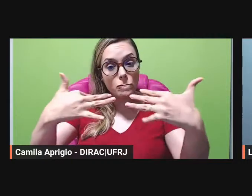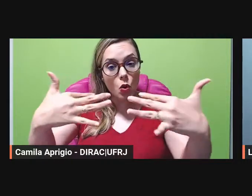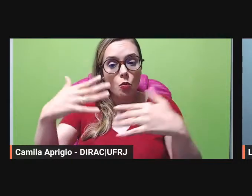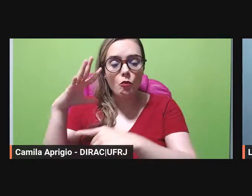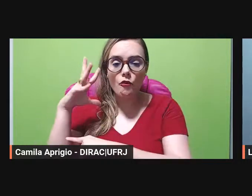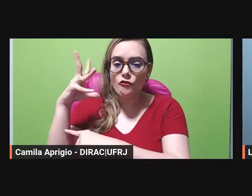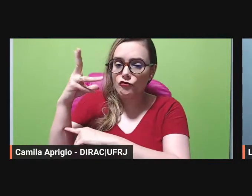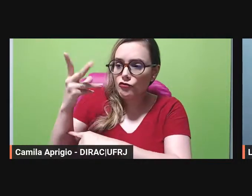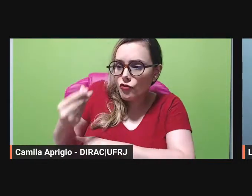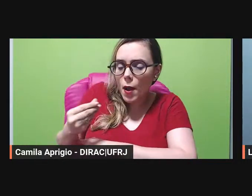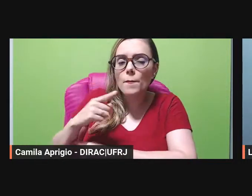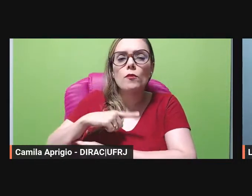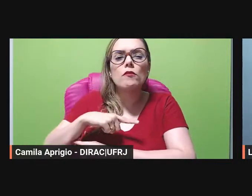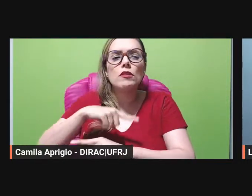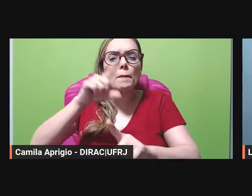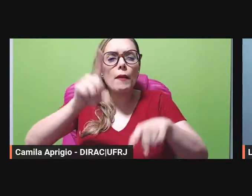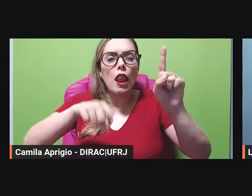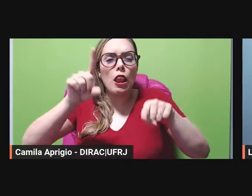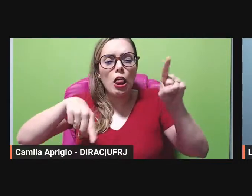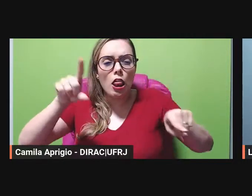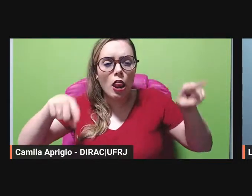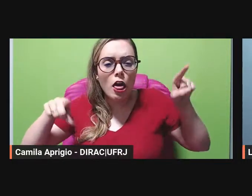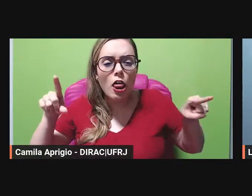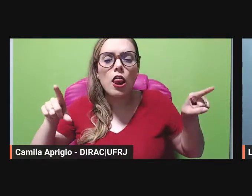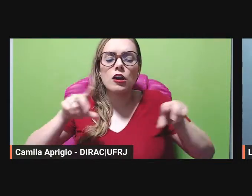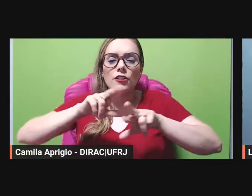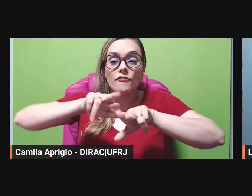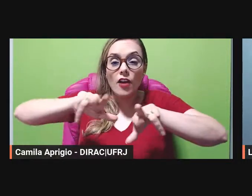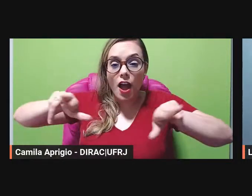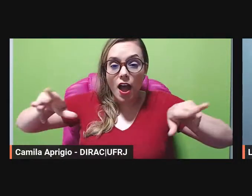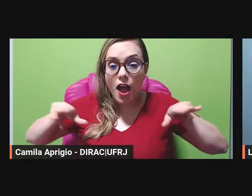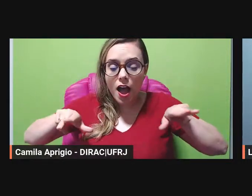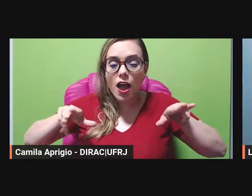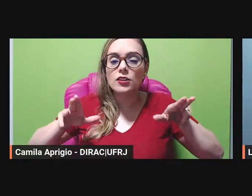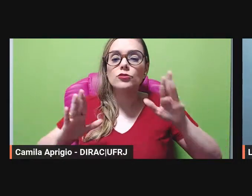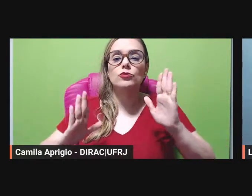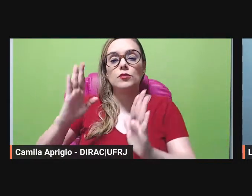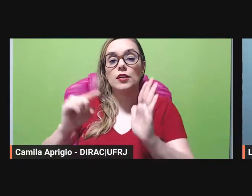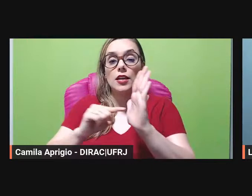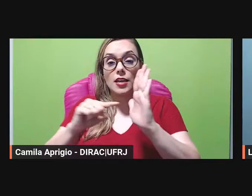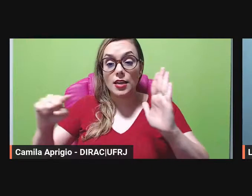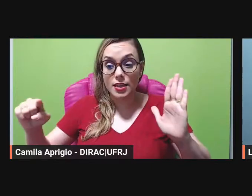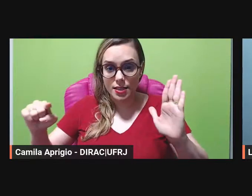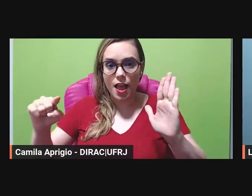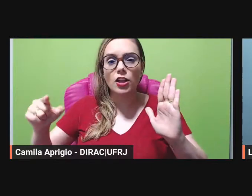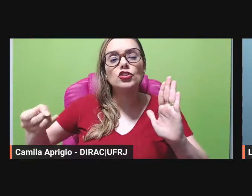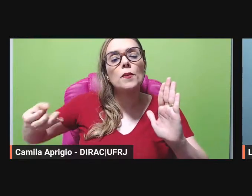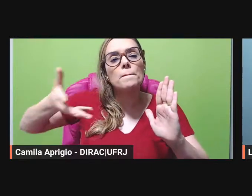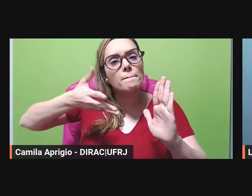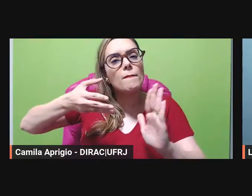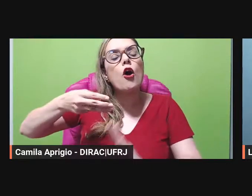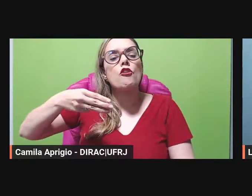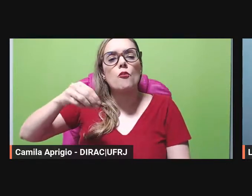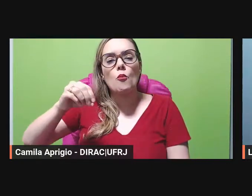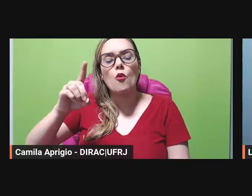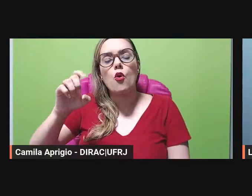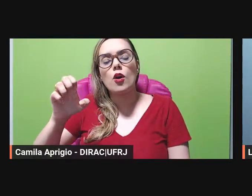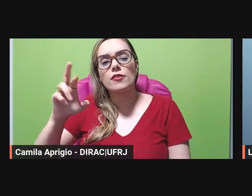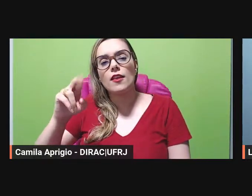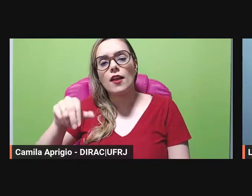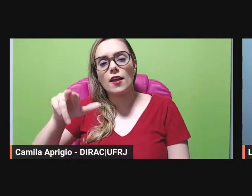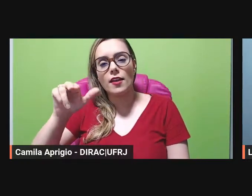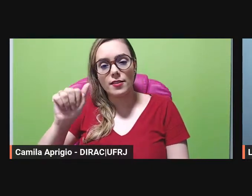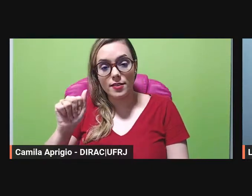muito grande a partir da idade moderna mas antes de explicar essa diversificação eu quero